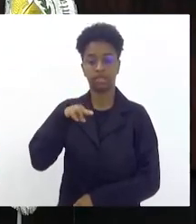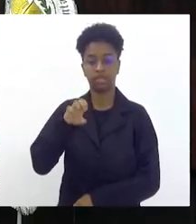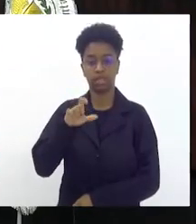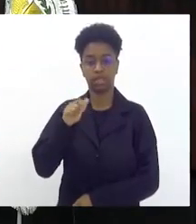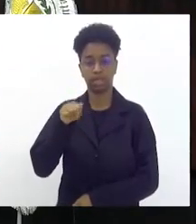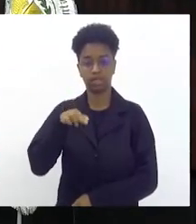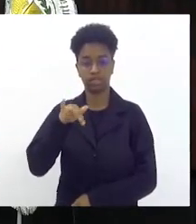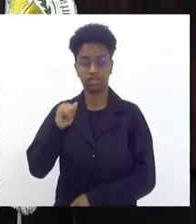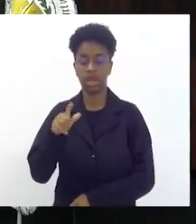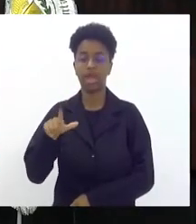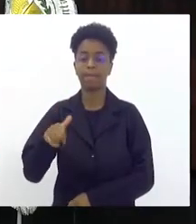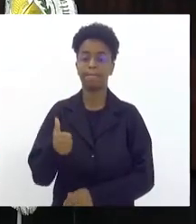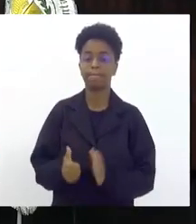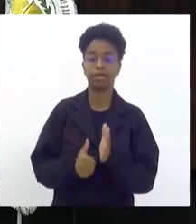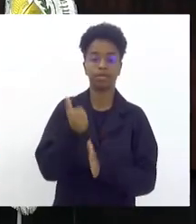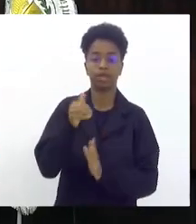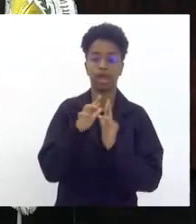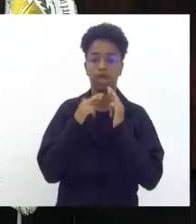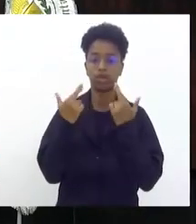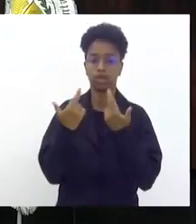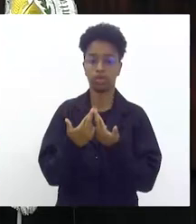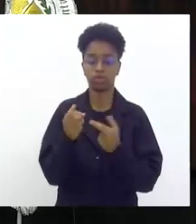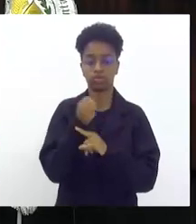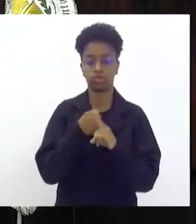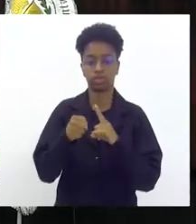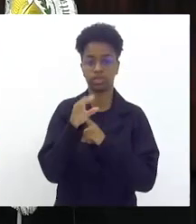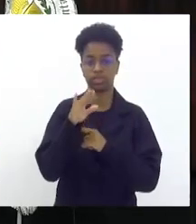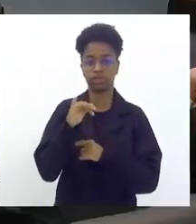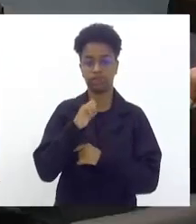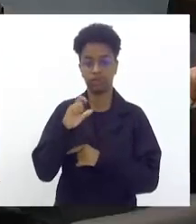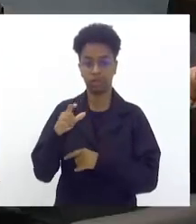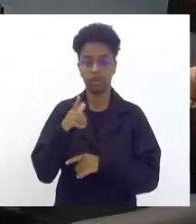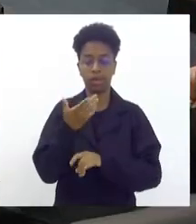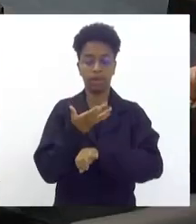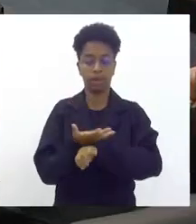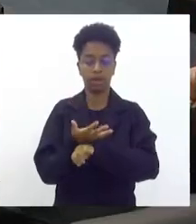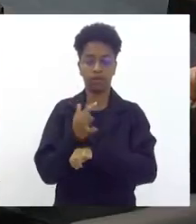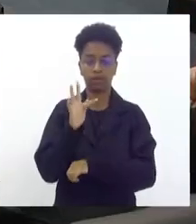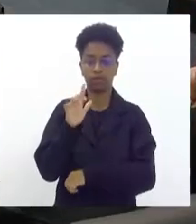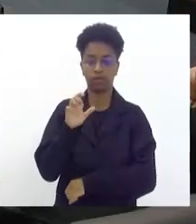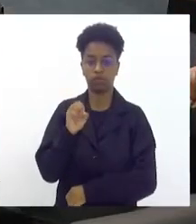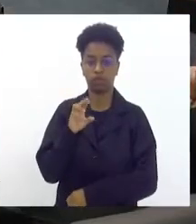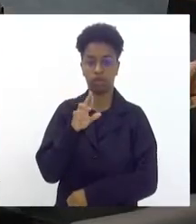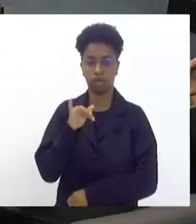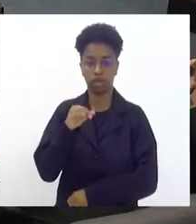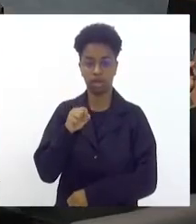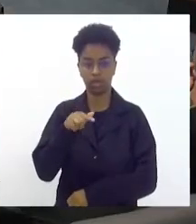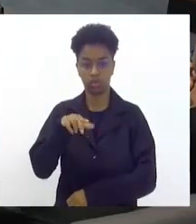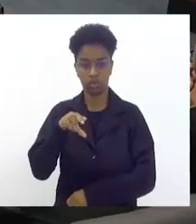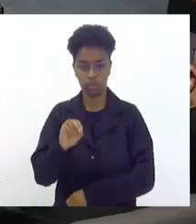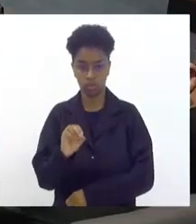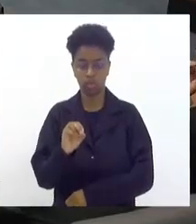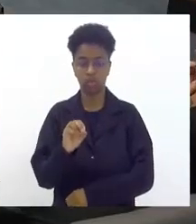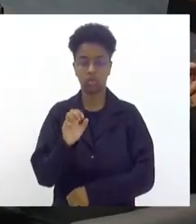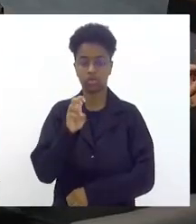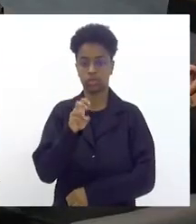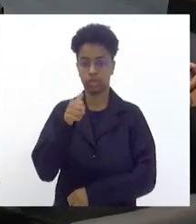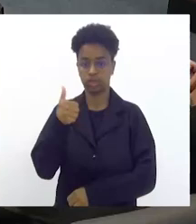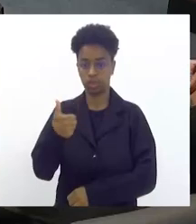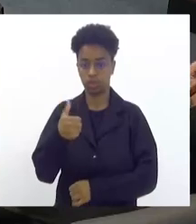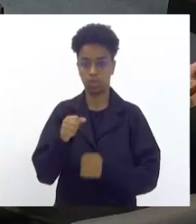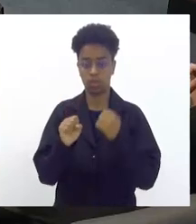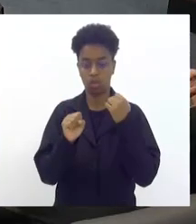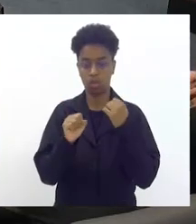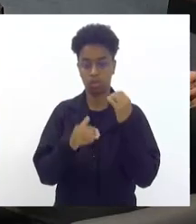reunião da sociedade civil do grupo de trabalho na Praça Floriana 51 oitavo andar 17 horas eu vou pedir